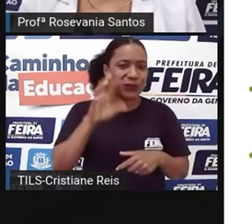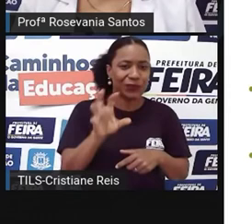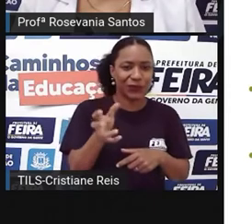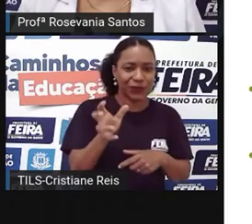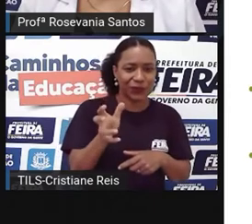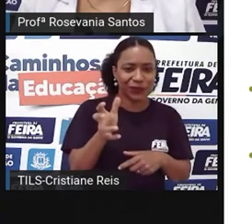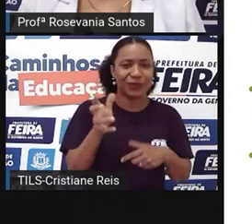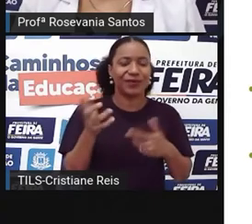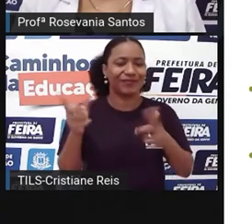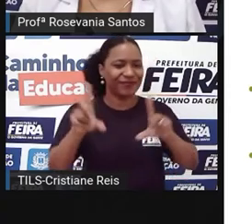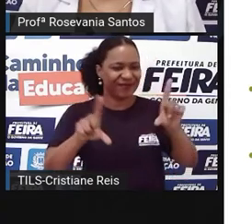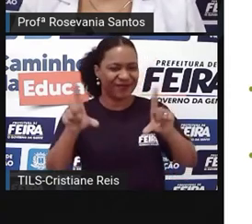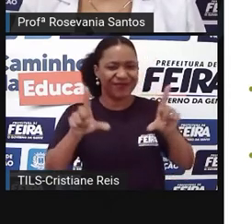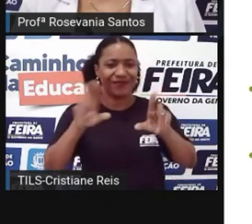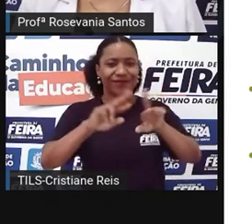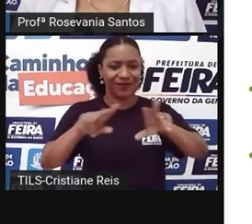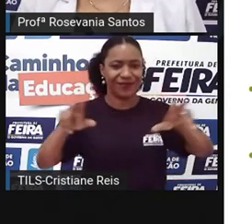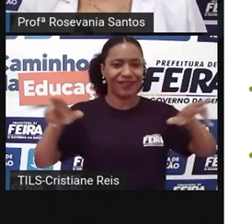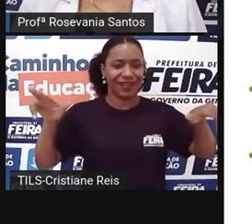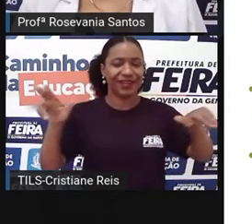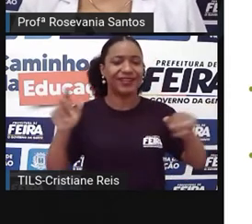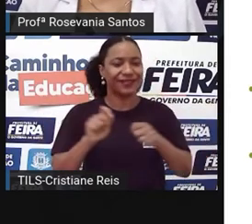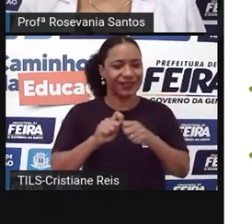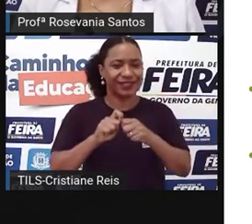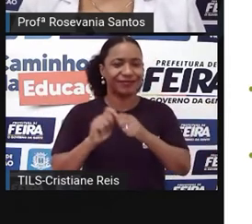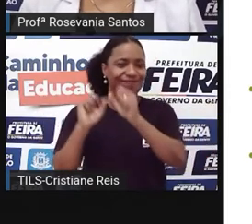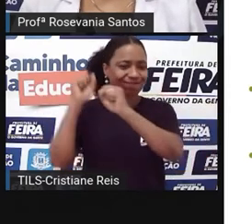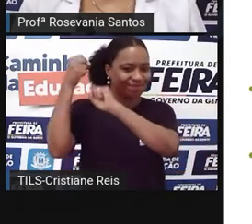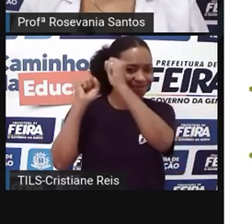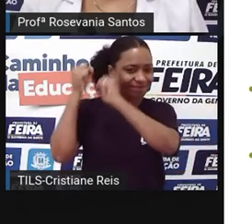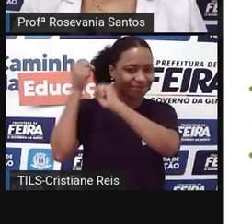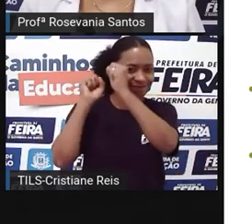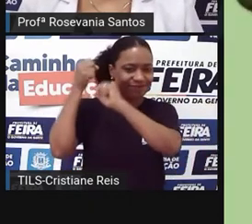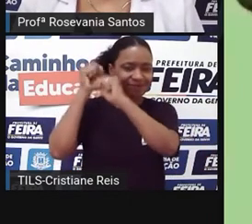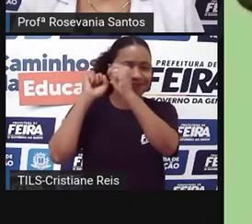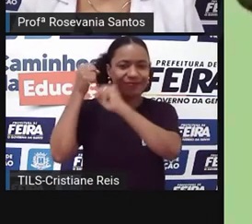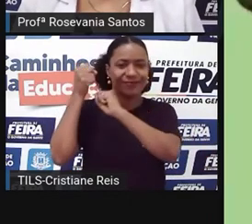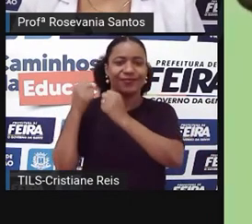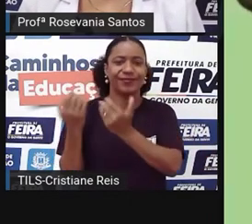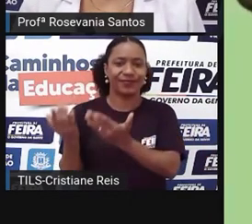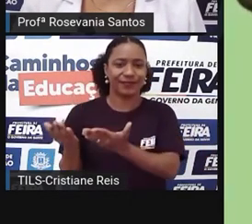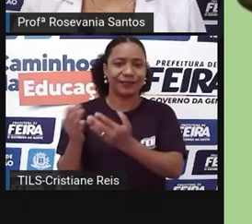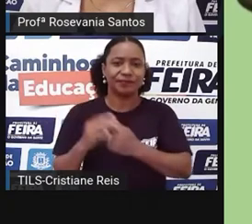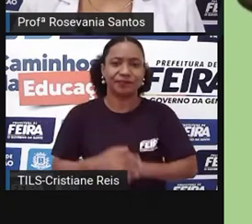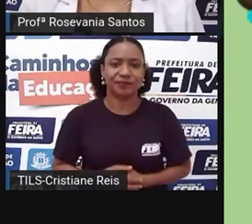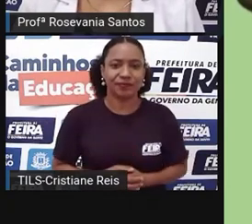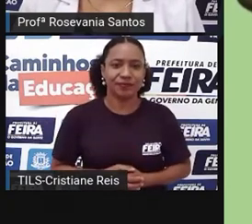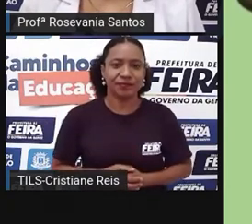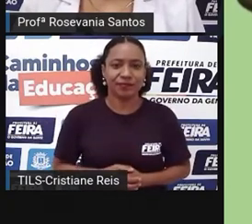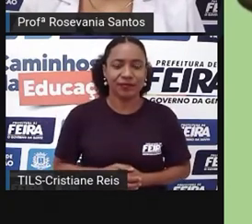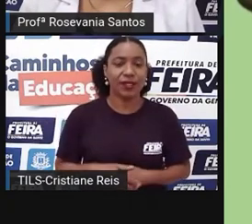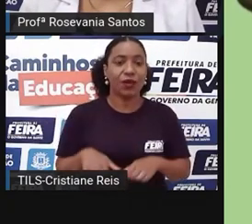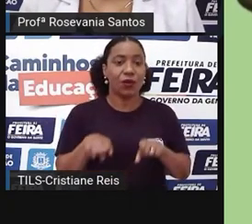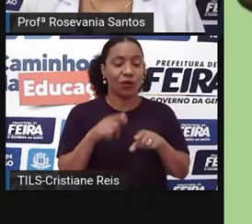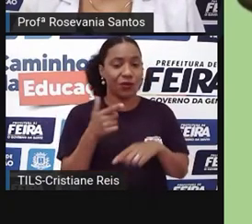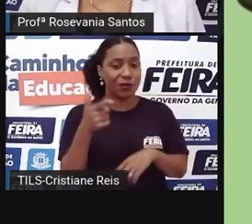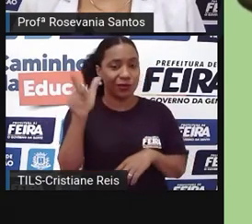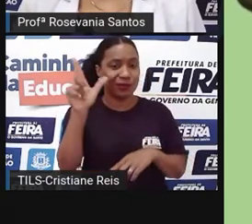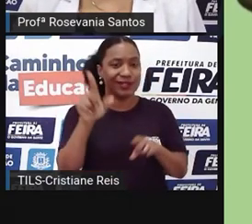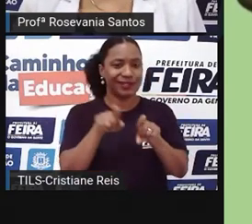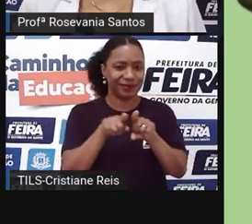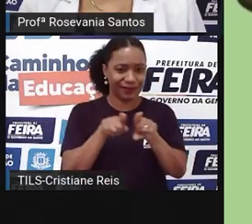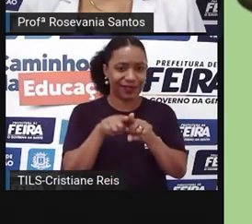série de coisas aí, né, nessa região para chamar a atenção da atividade industrial. Outra coisa que a gente tem aqui